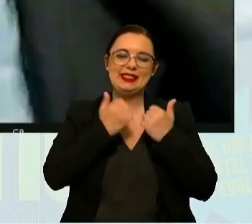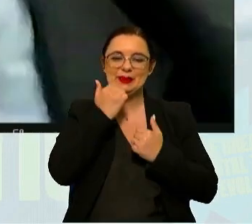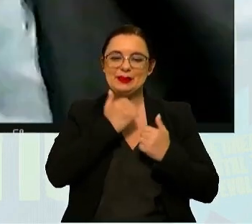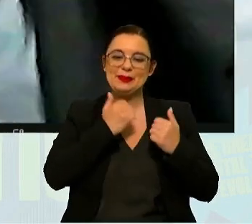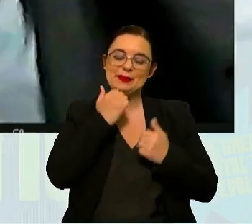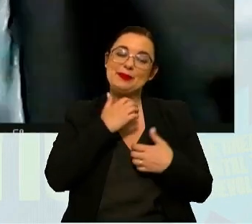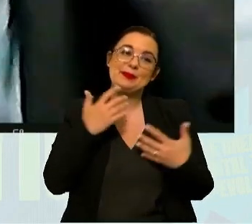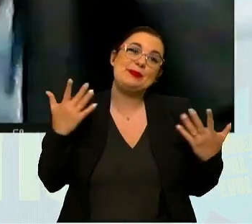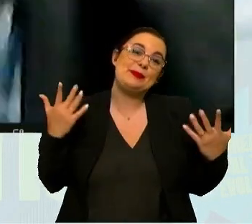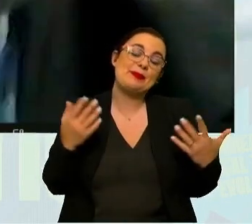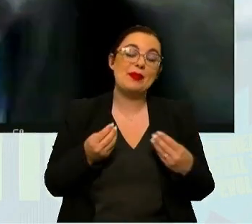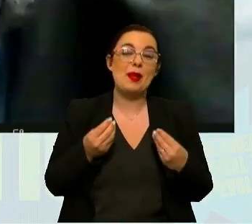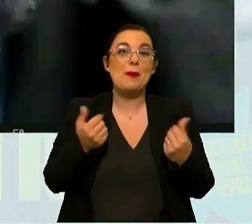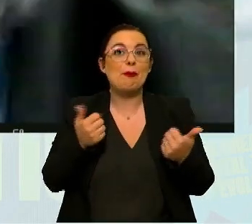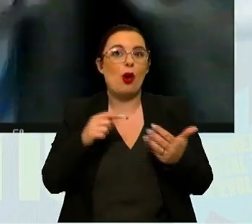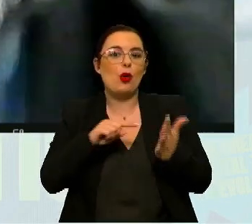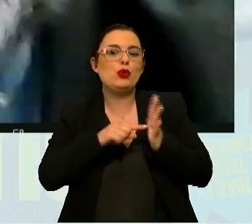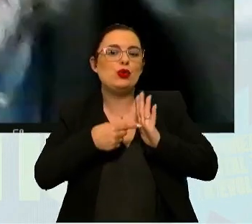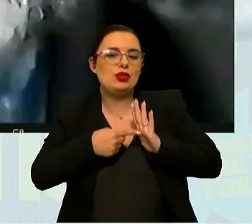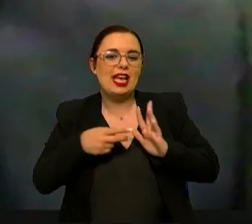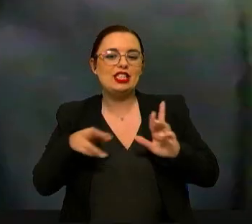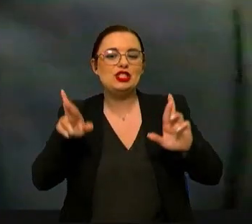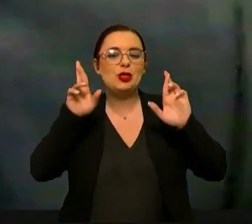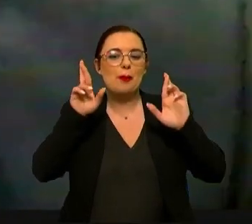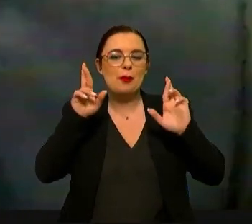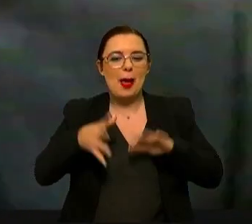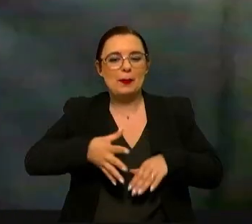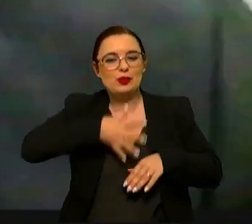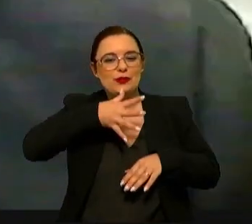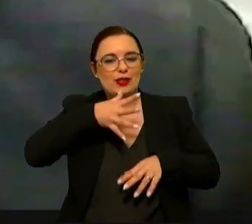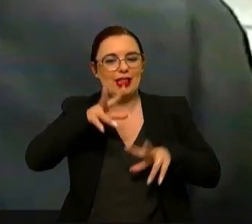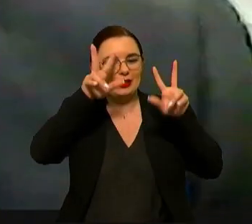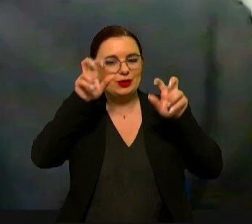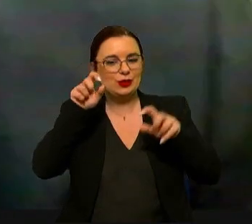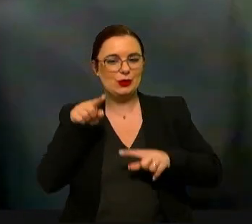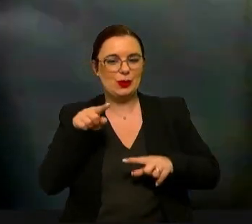bom no teste esperemos ter alguma coisa a dizer sobre o assunto